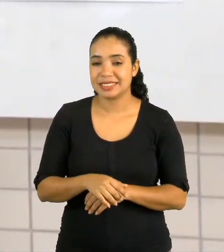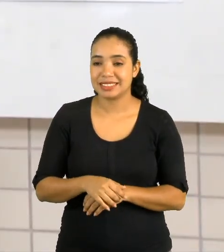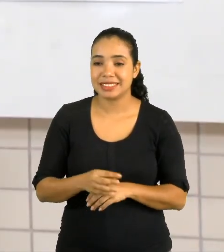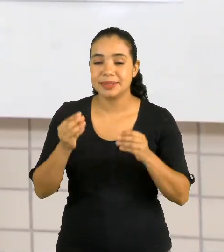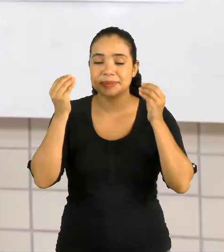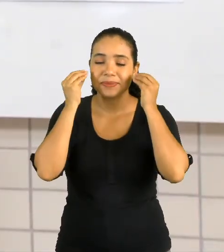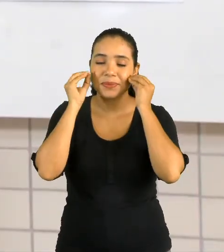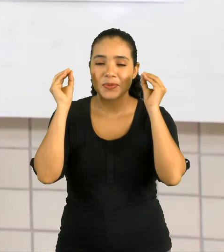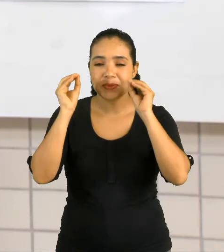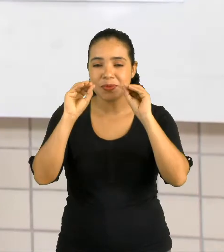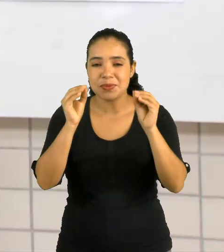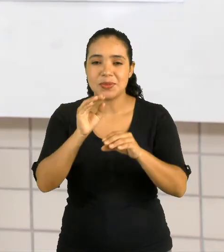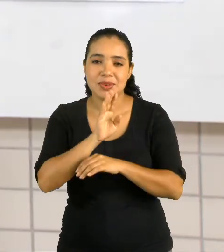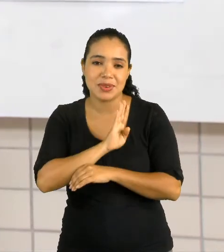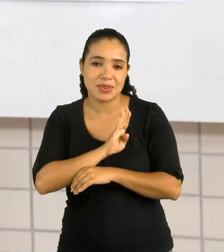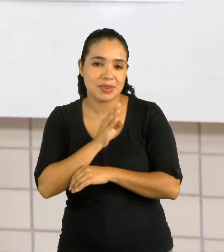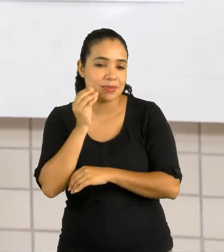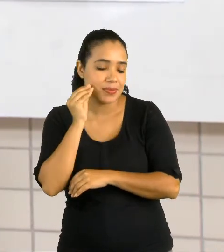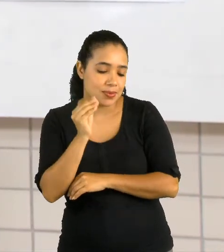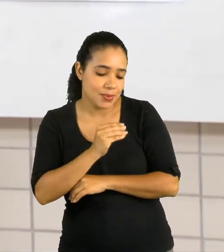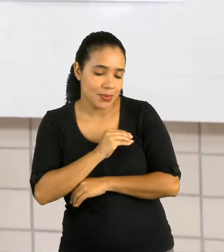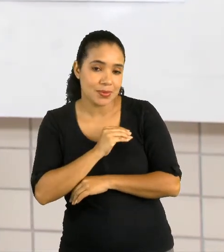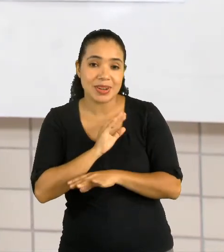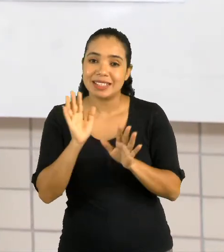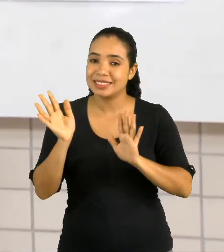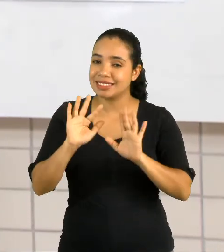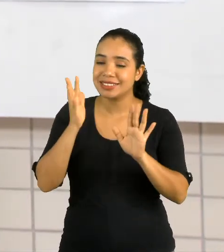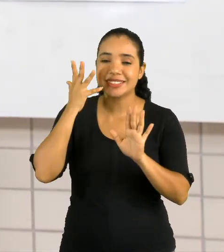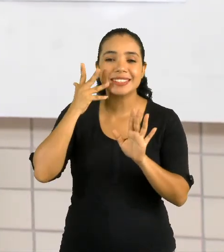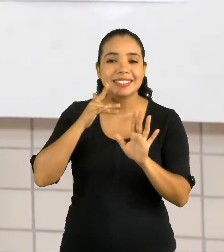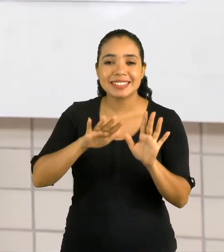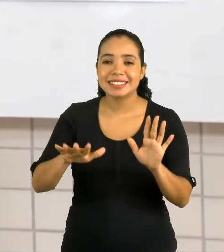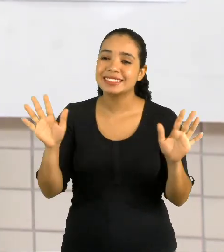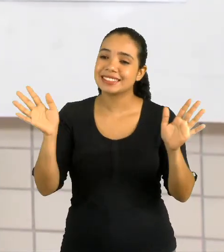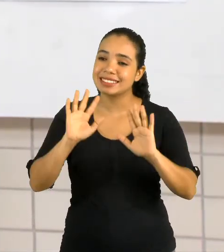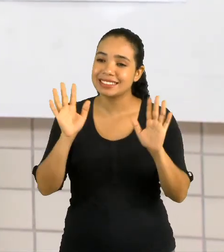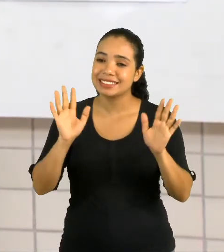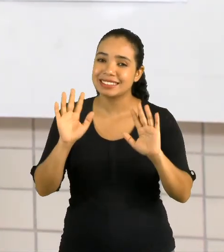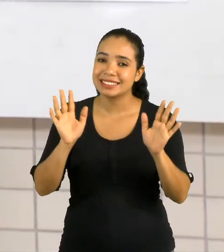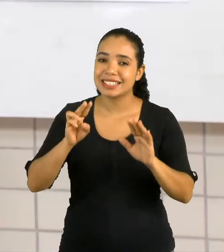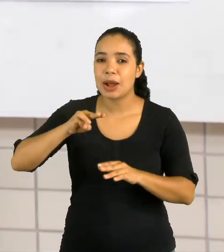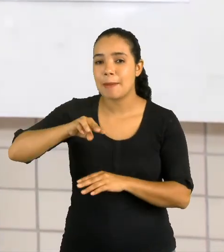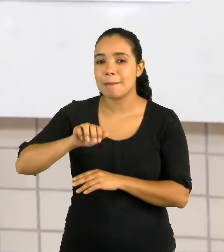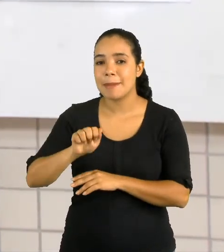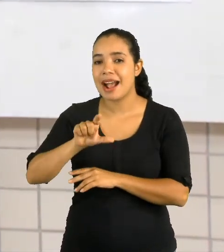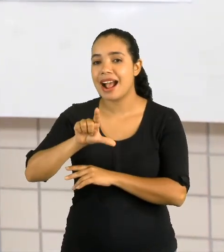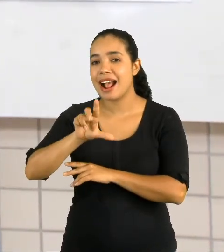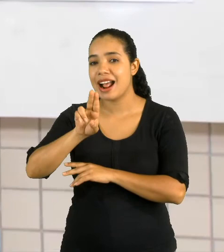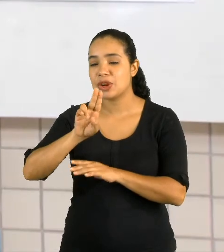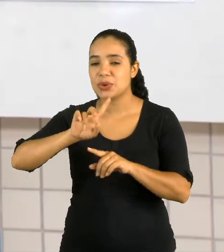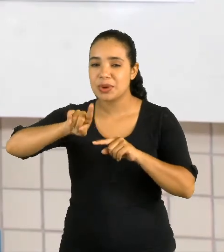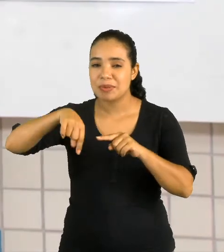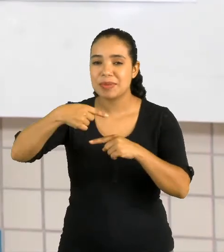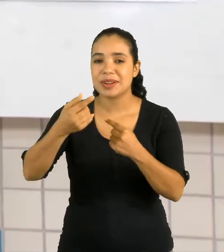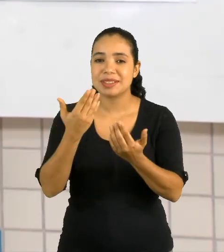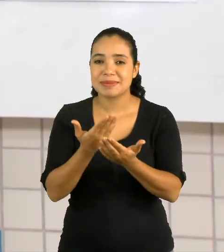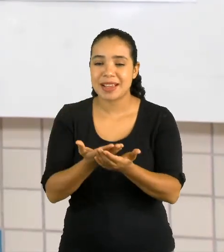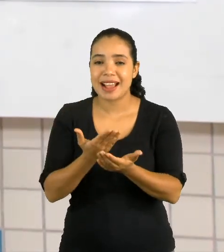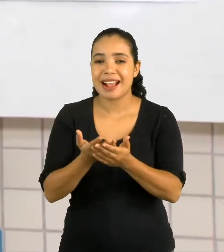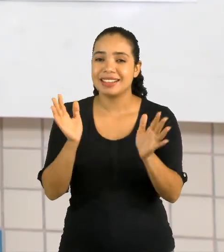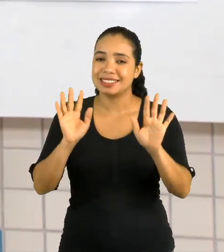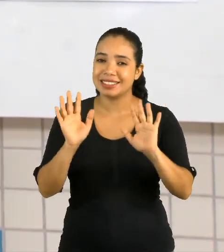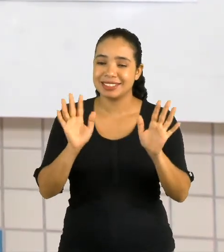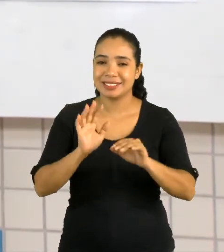beijo no coração de vocês. Tchau, crianças! Tchau, Malu! Até a próxima aula! Tchau, tchau!